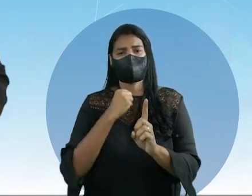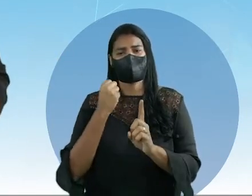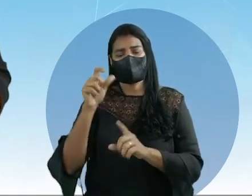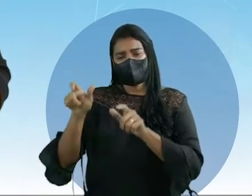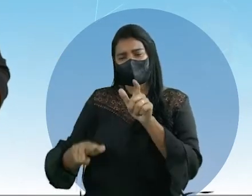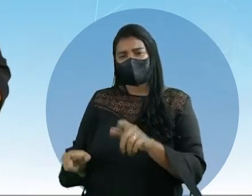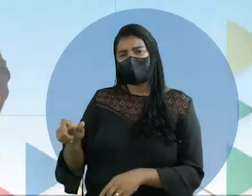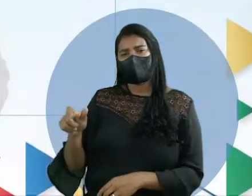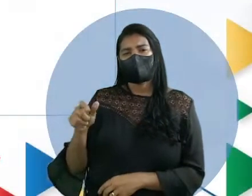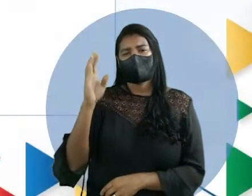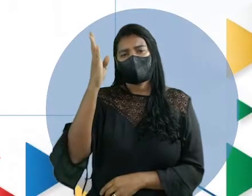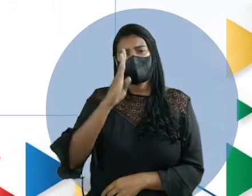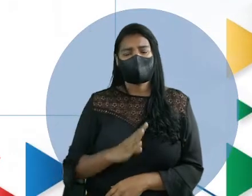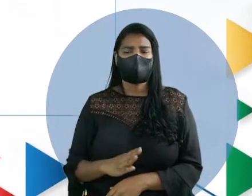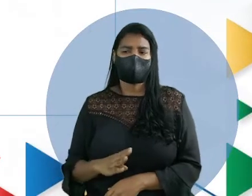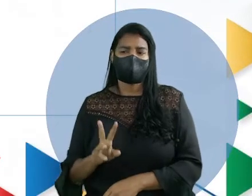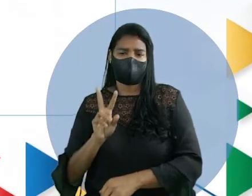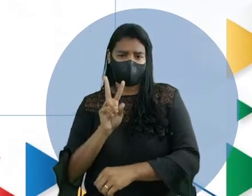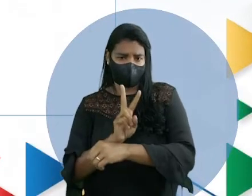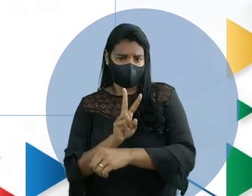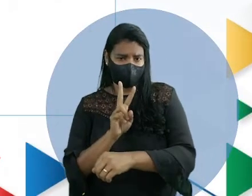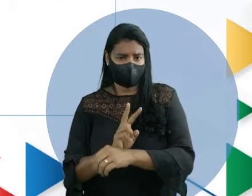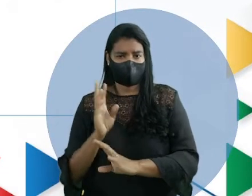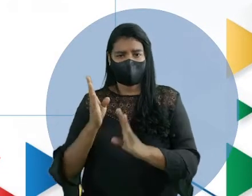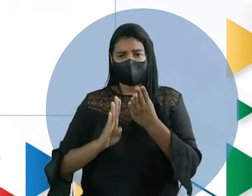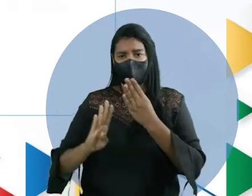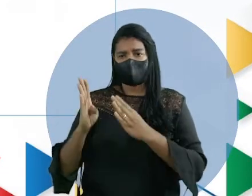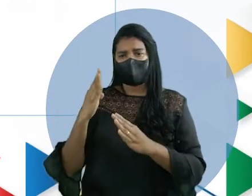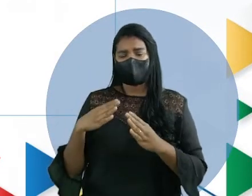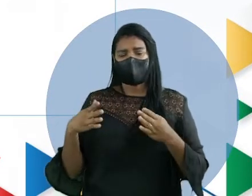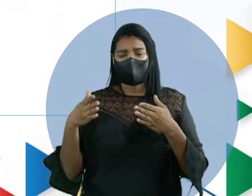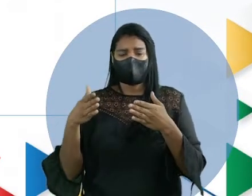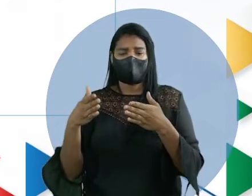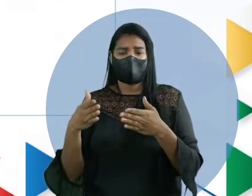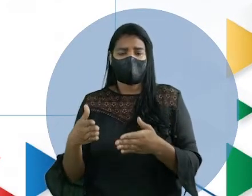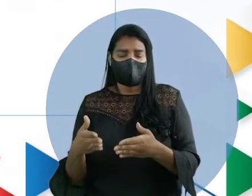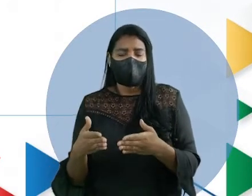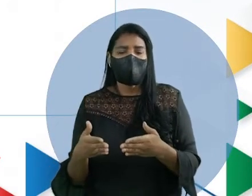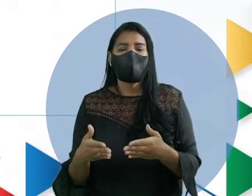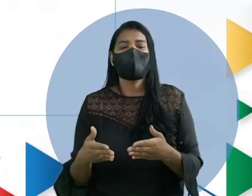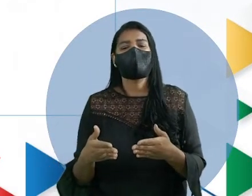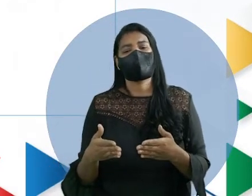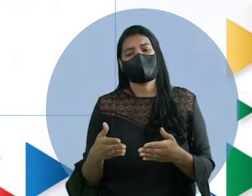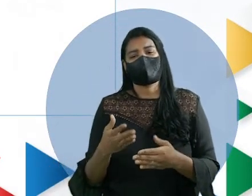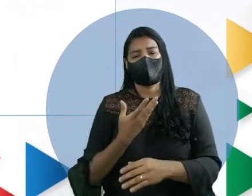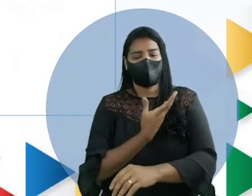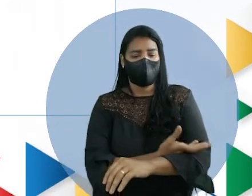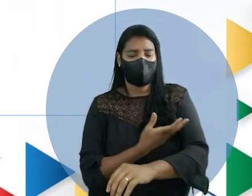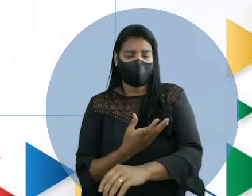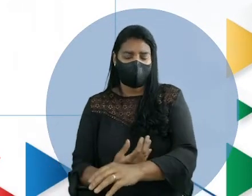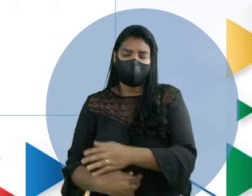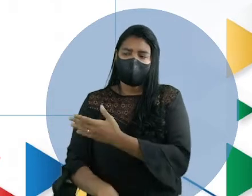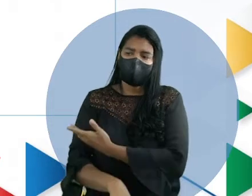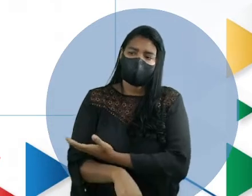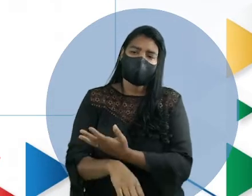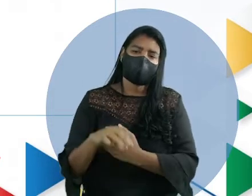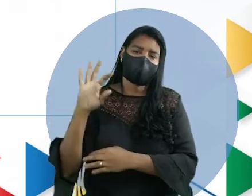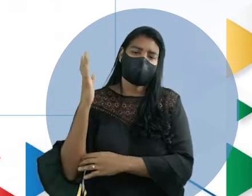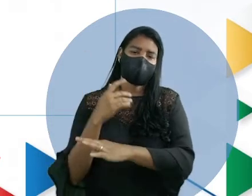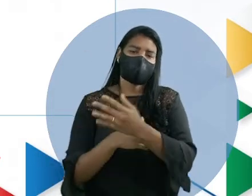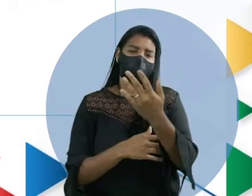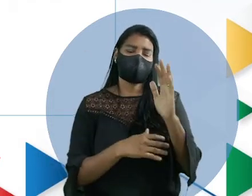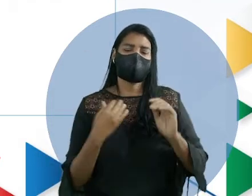biológica, são unidade de conservação destinada a abrigo das espécies, da fauna e da flora, com